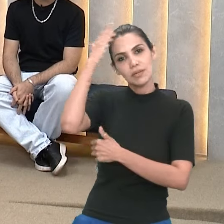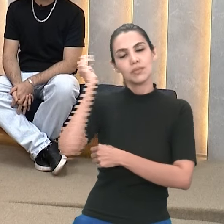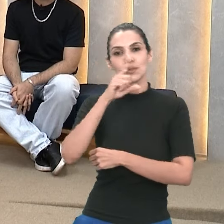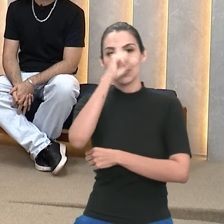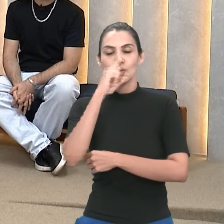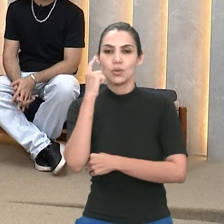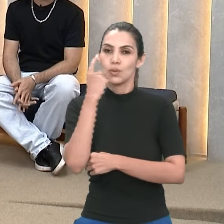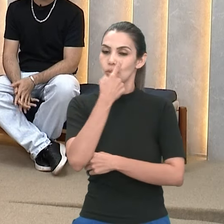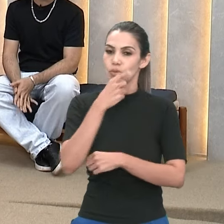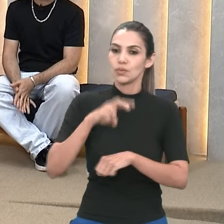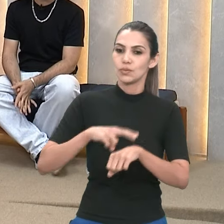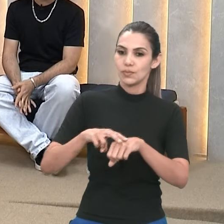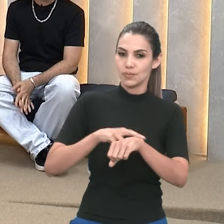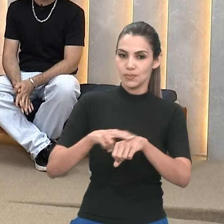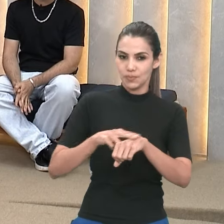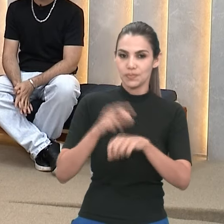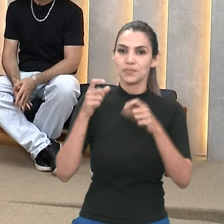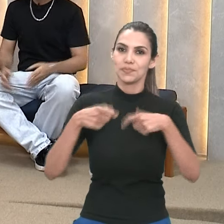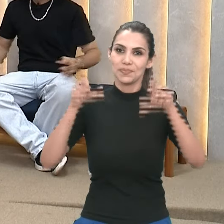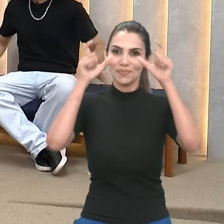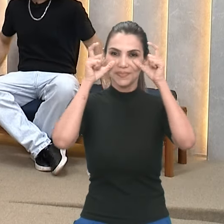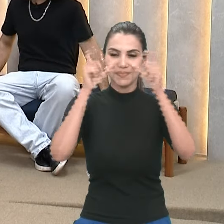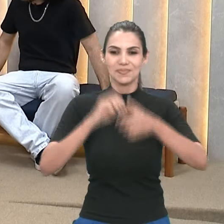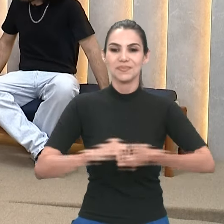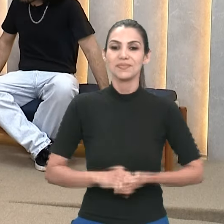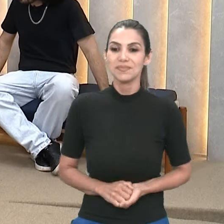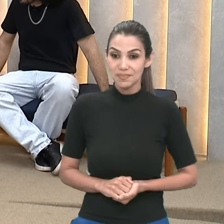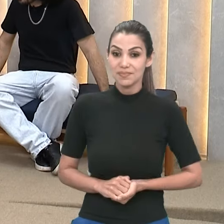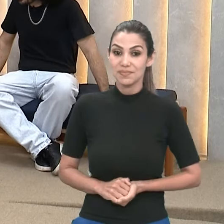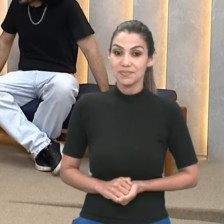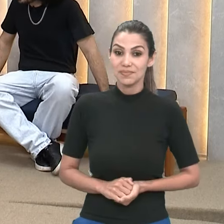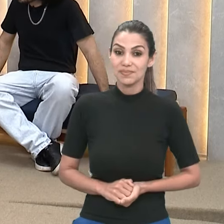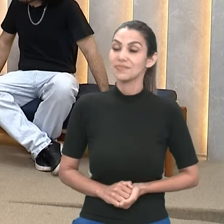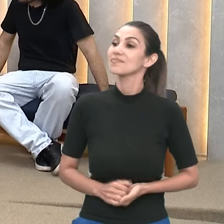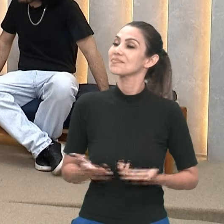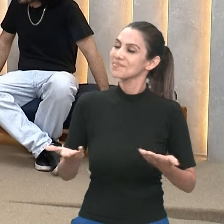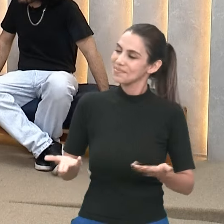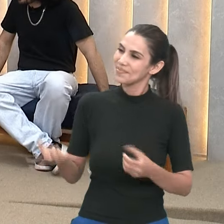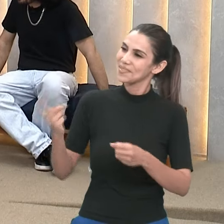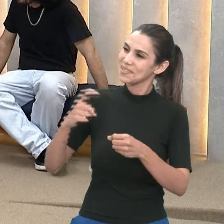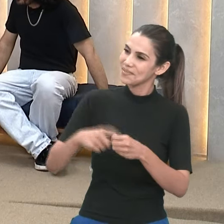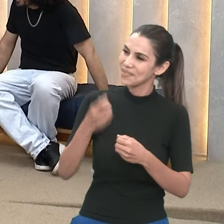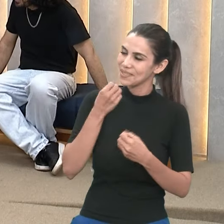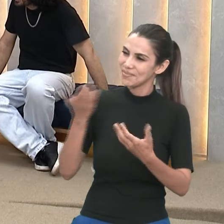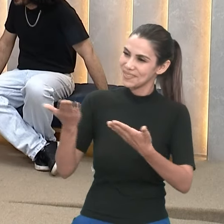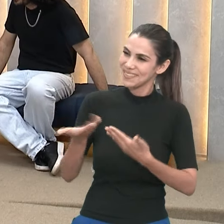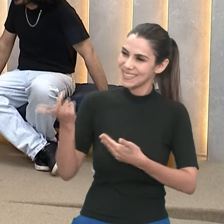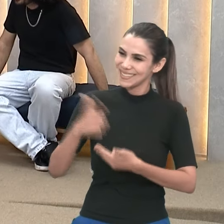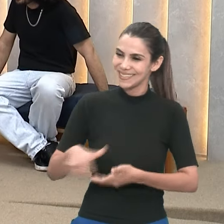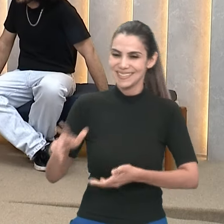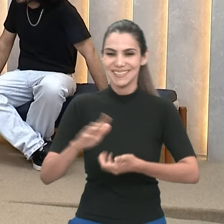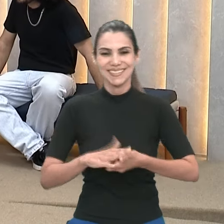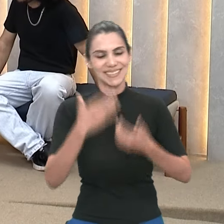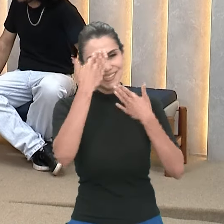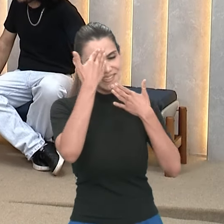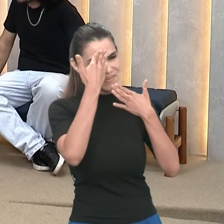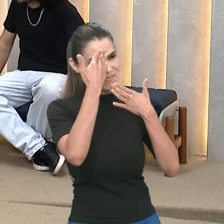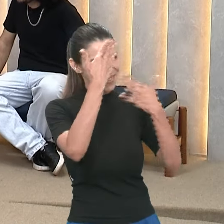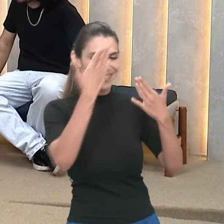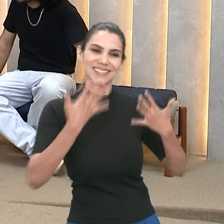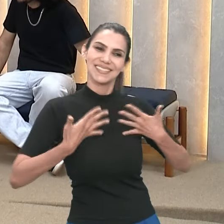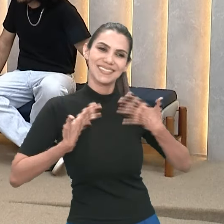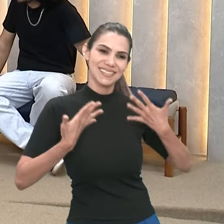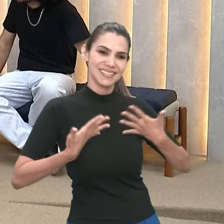verdes e usa óculos. Tá, então, de volta com a gente. Seja muito bem-vinda novamente. Muito obrigada. E uma